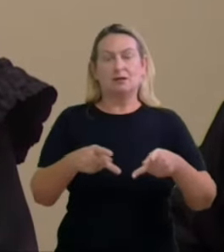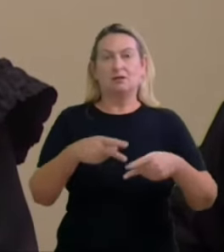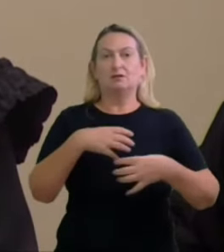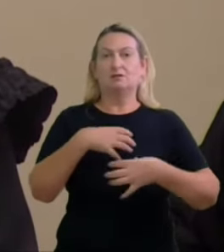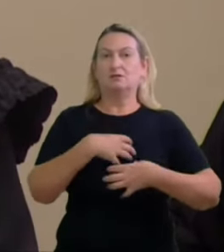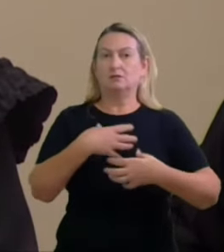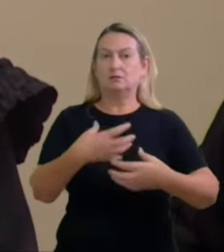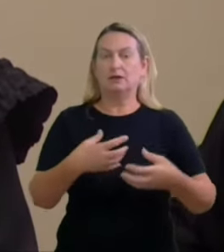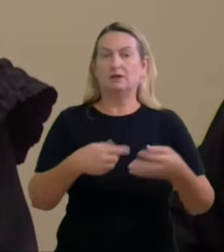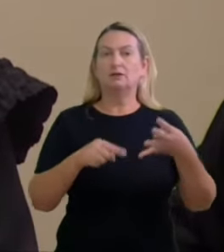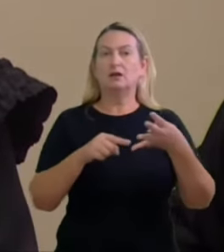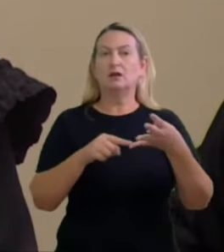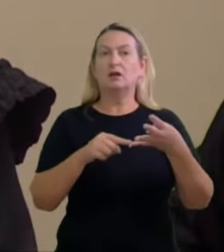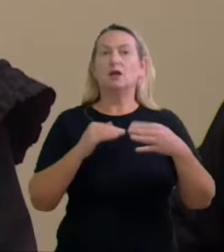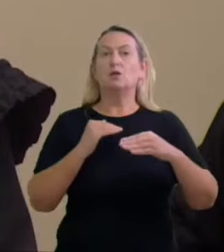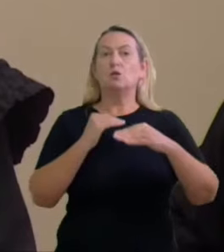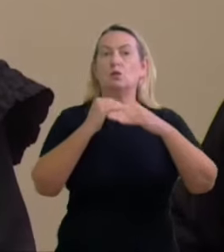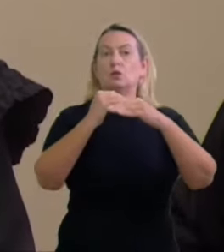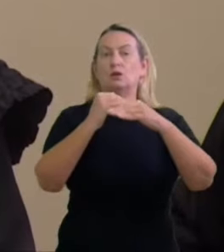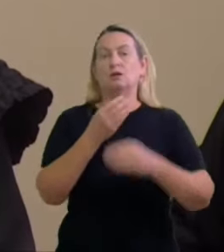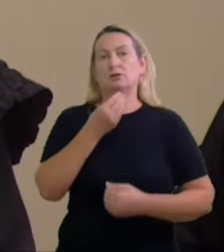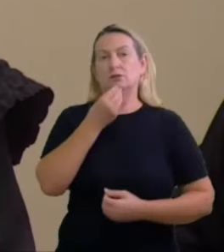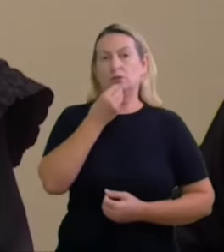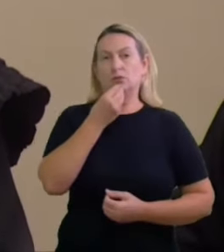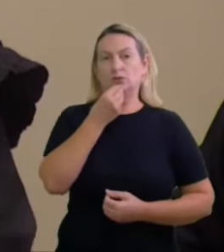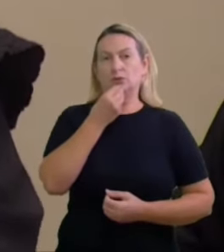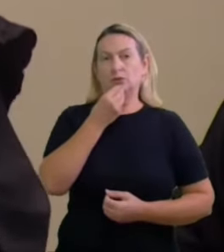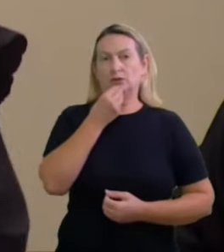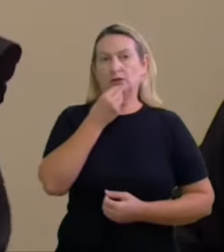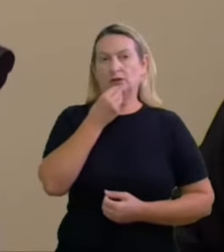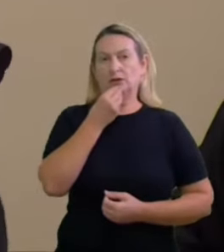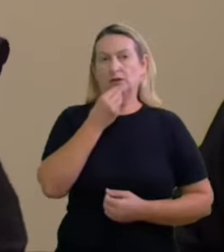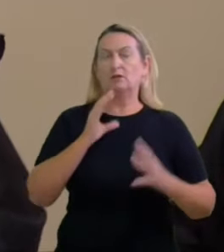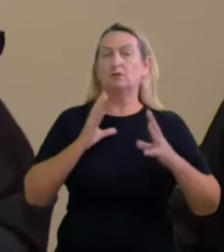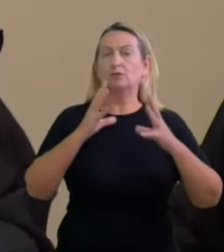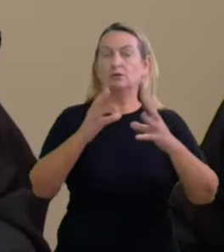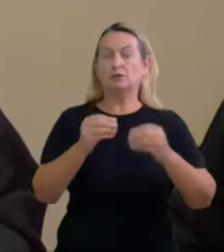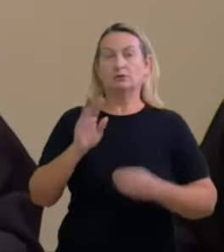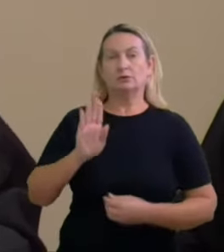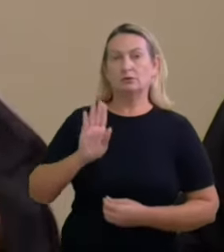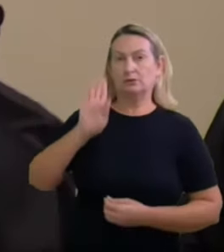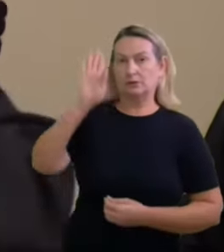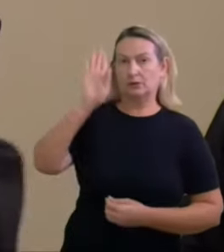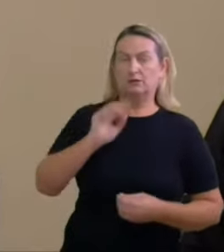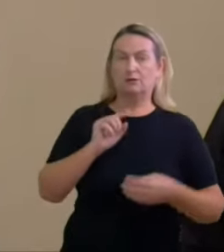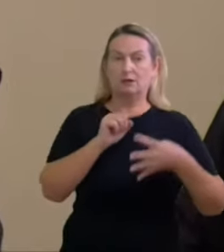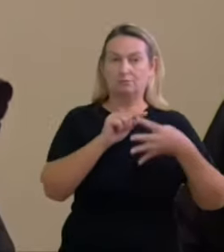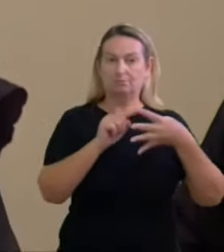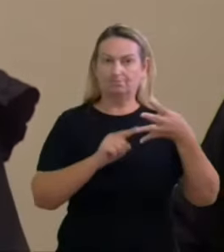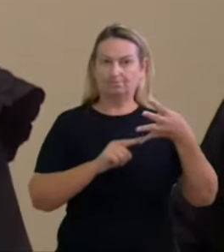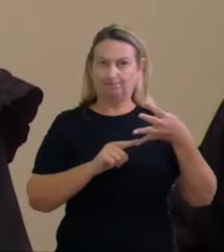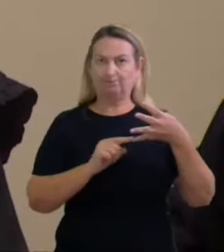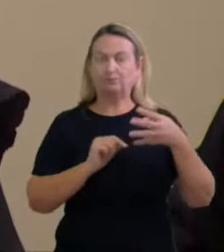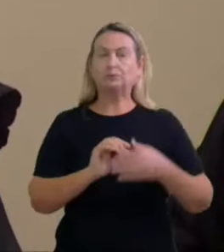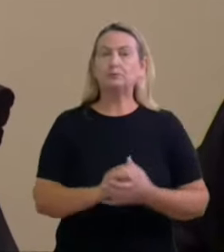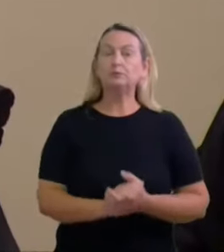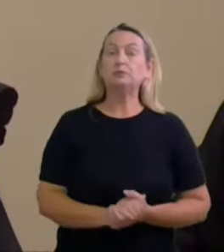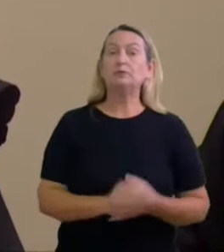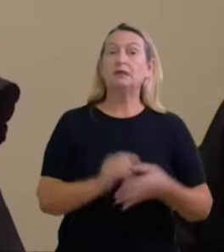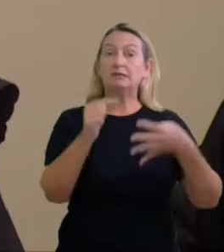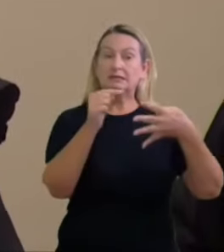igualdade de oportunidades ou paridade de armas aos candidatos os critérios adequados assim